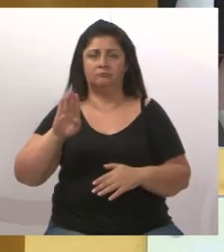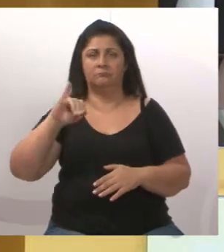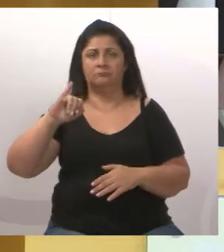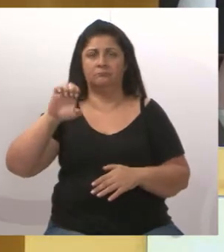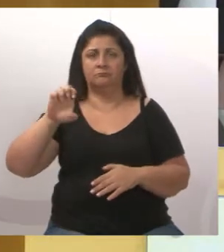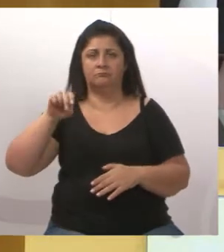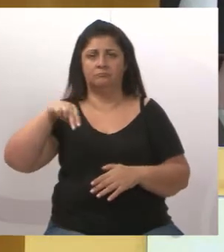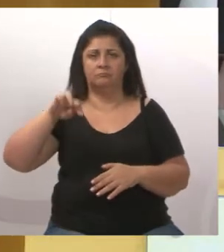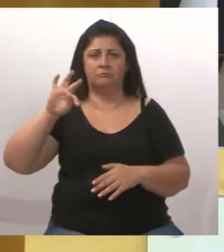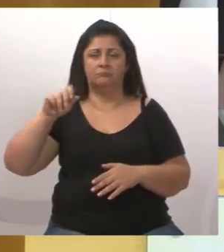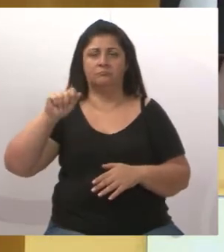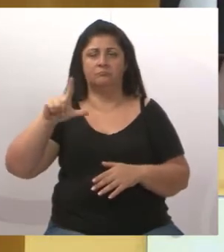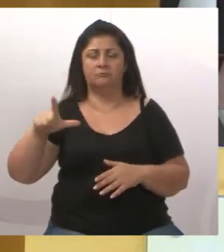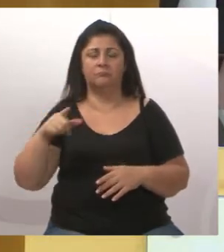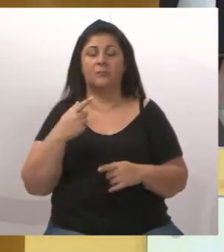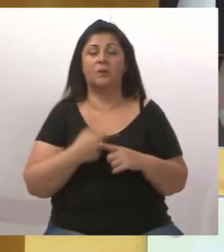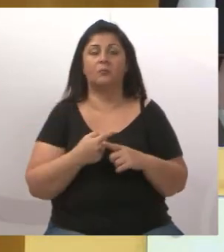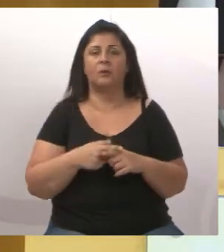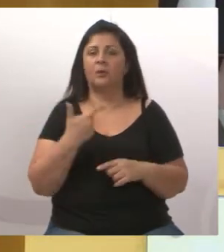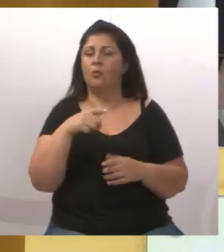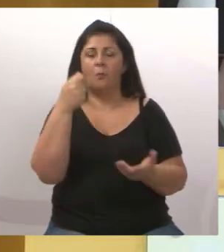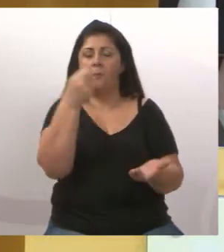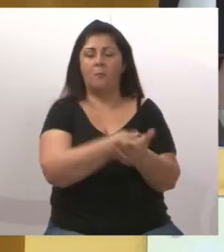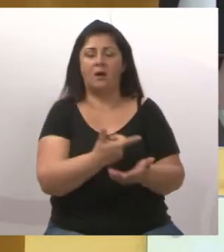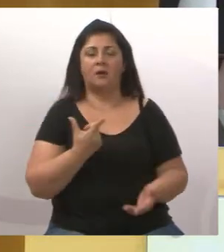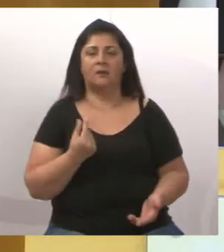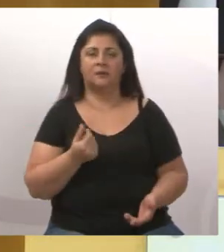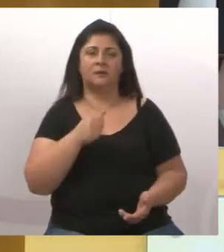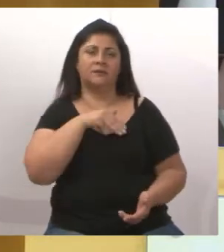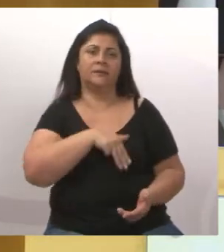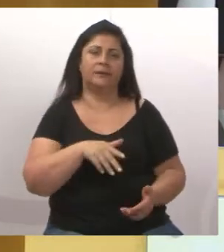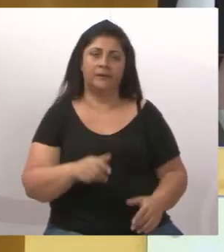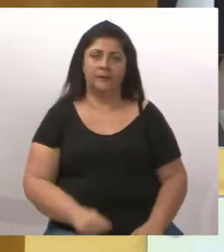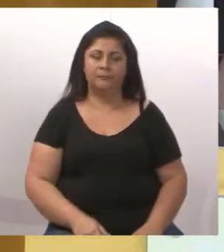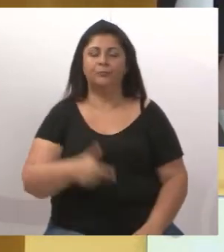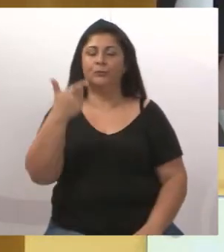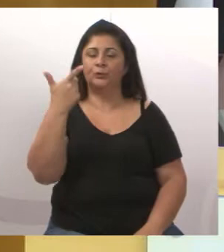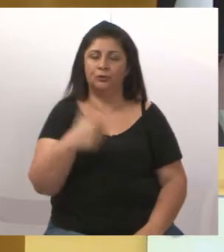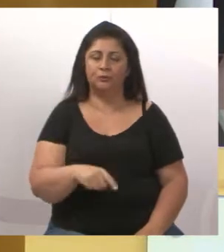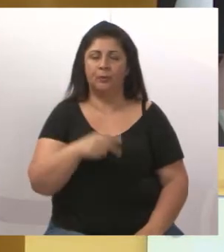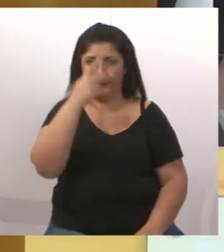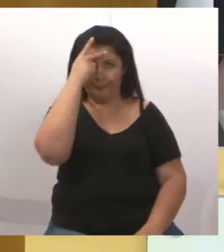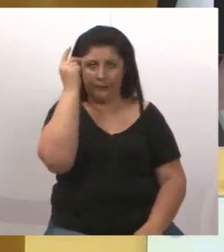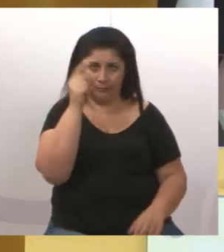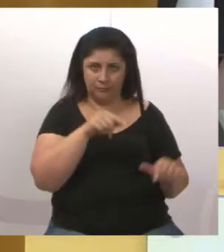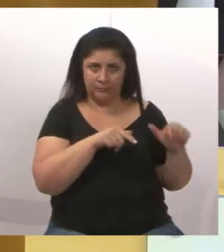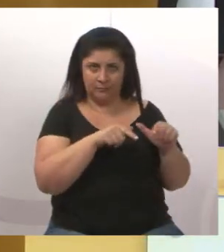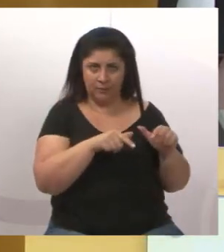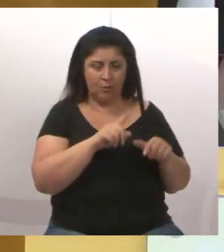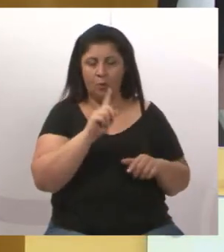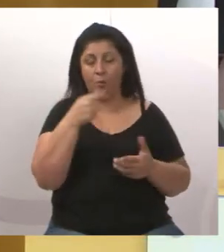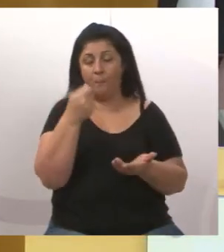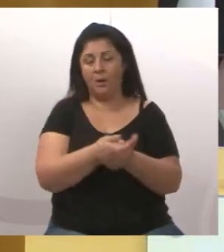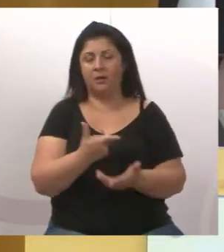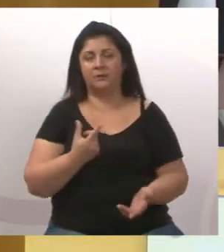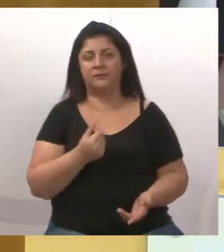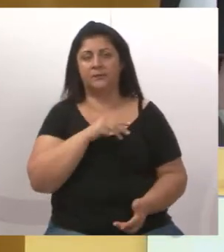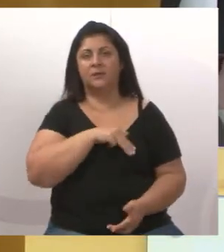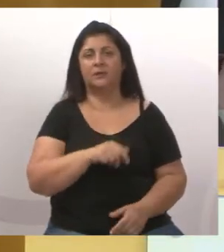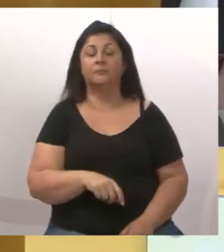Porque estão atrasados, novamente, com os benefícios dos trabalhadores. De quem é a